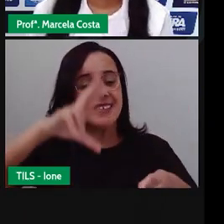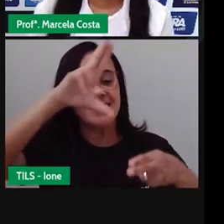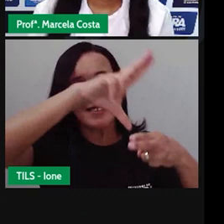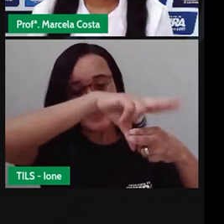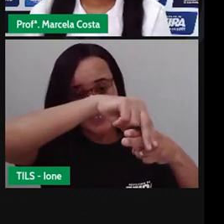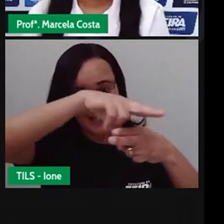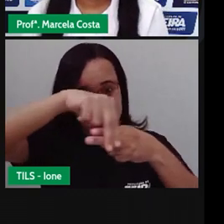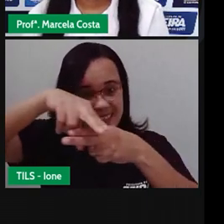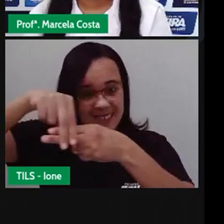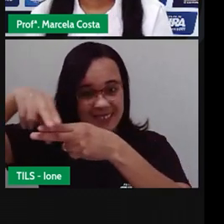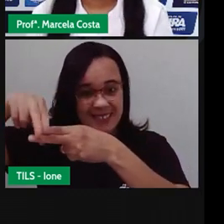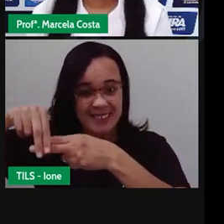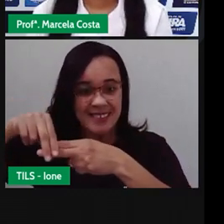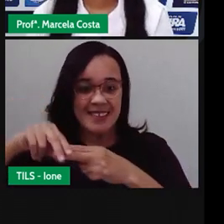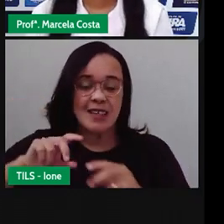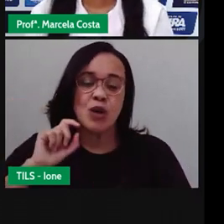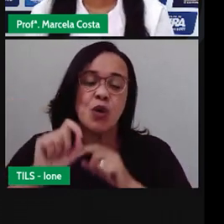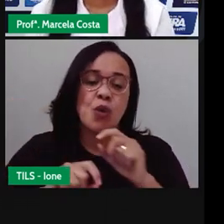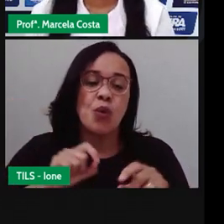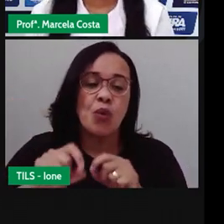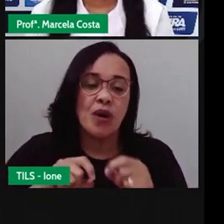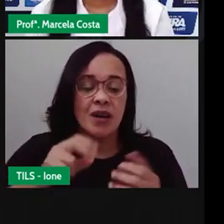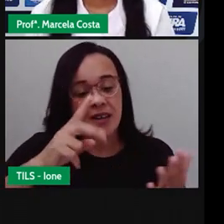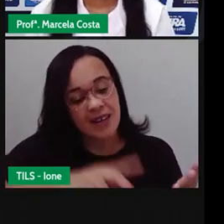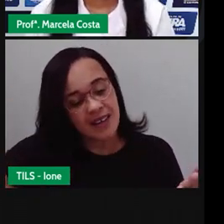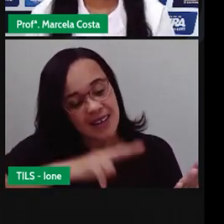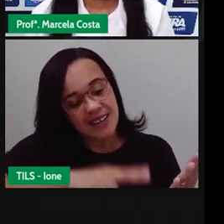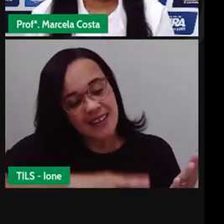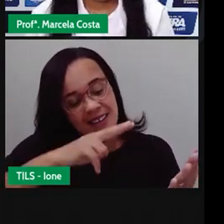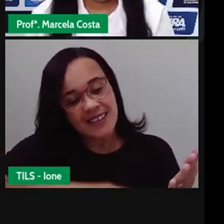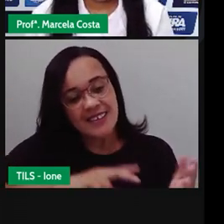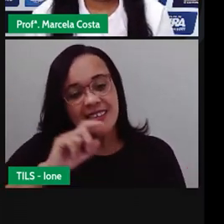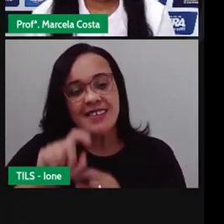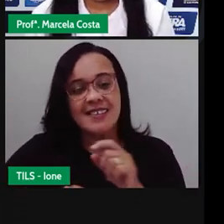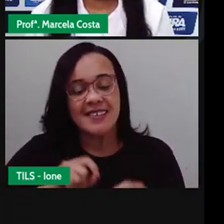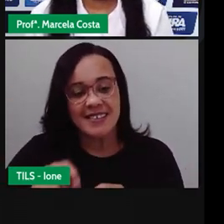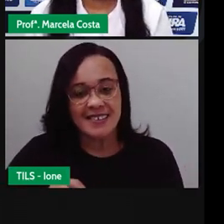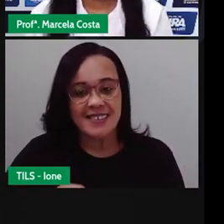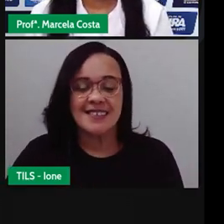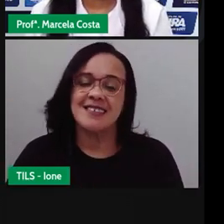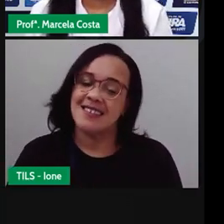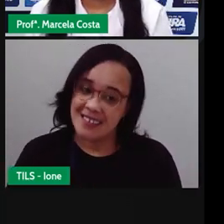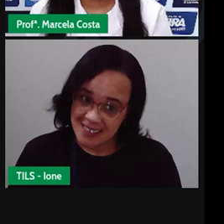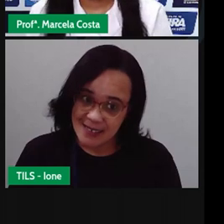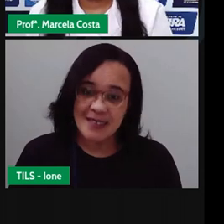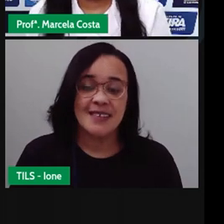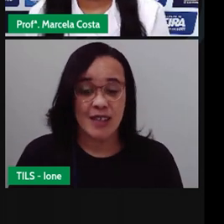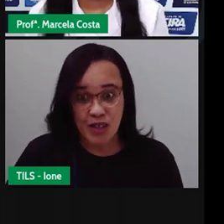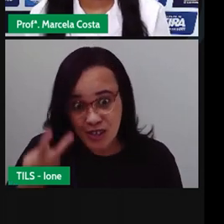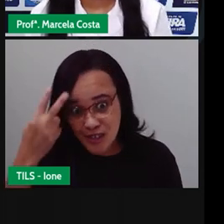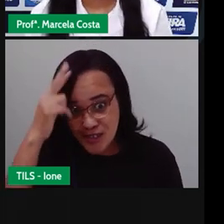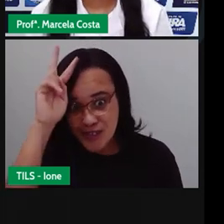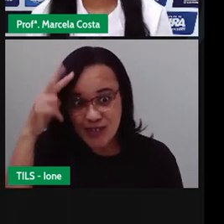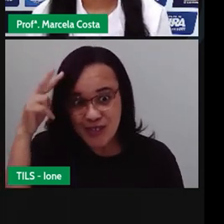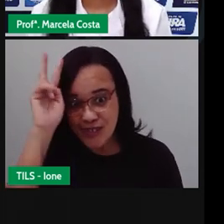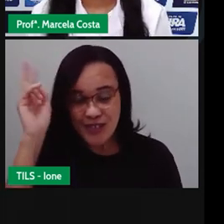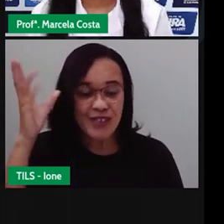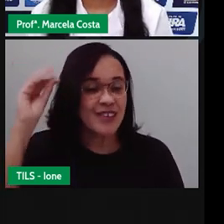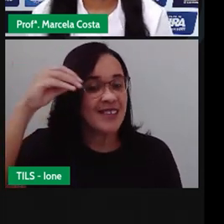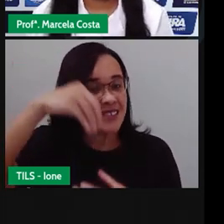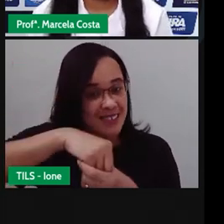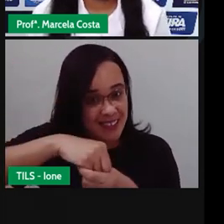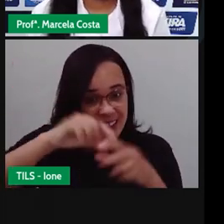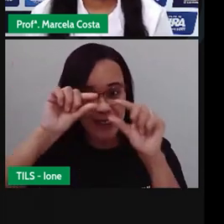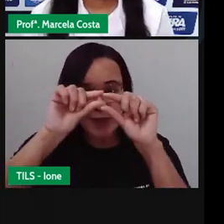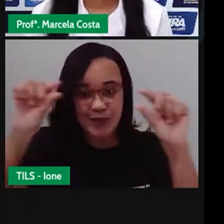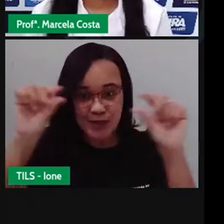Nós chamamos que uma literatura, né, que traz para a gente uma história, uns troços